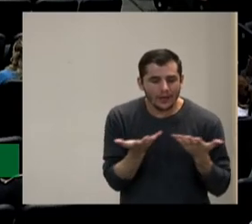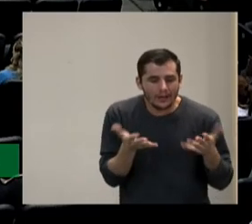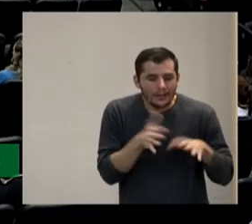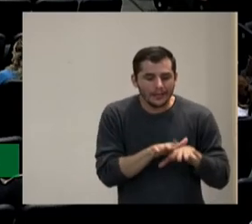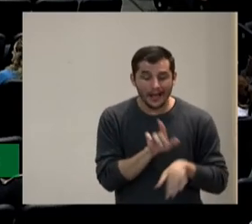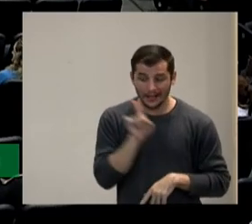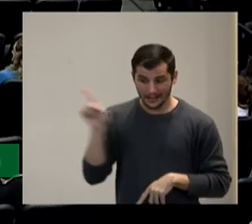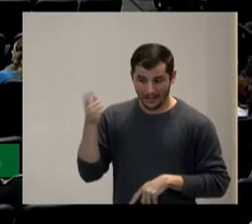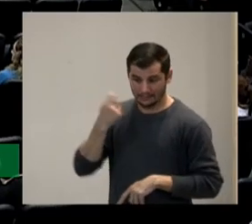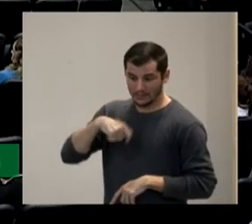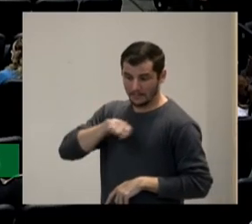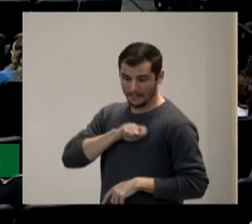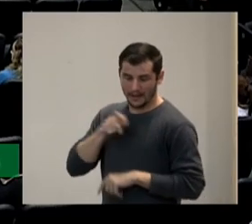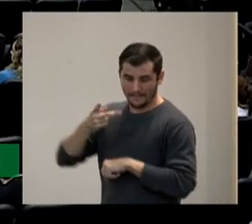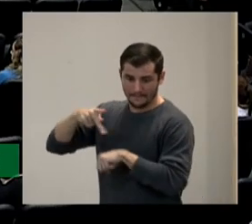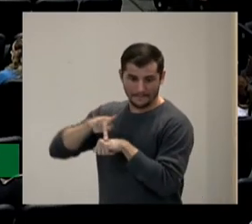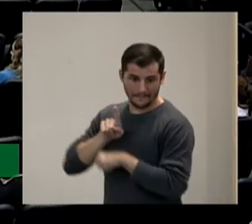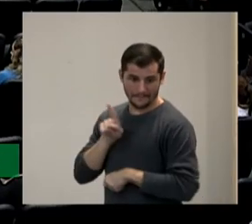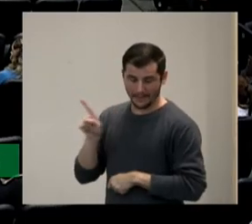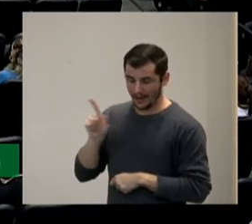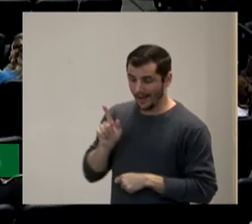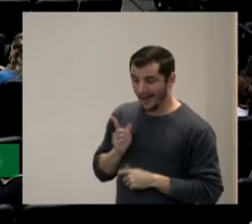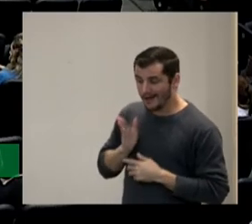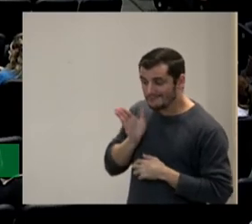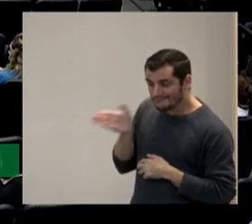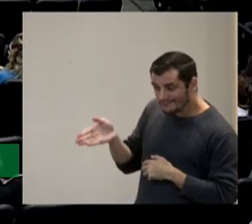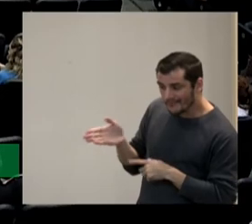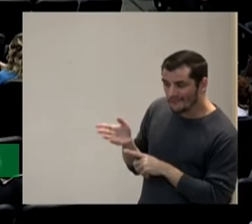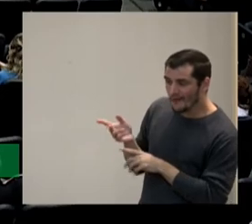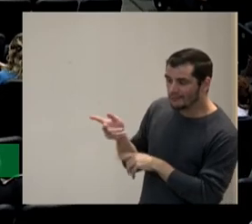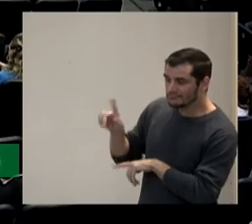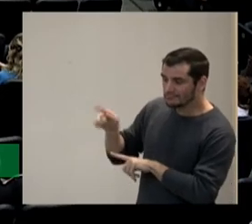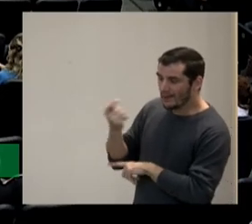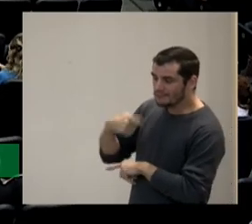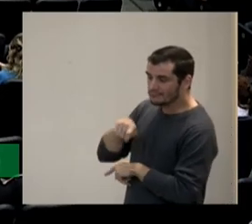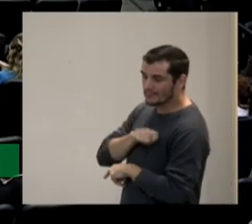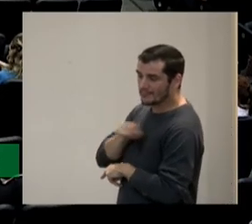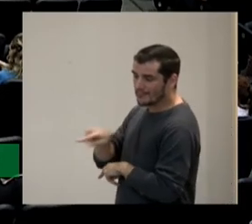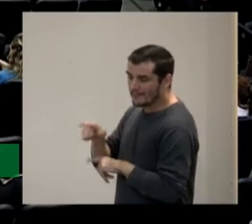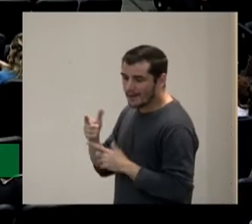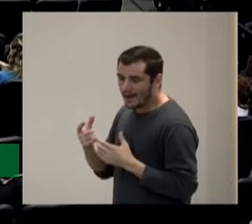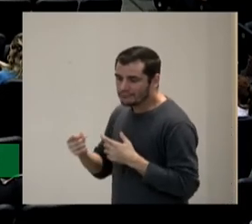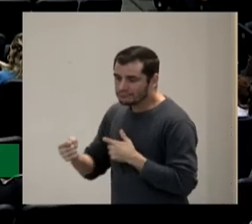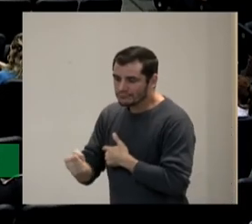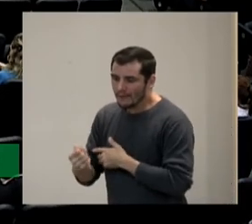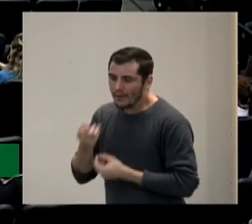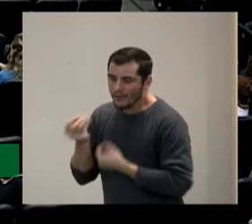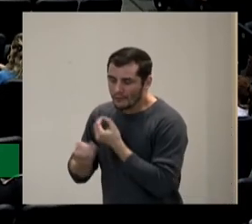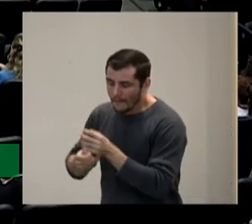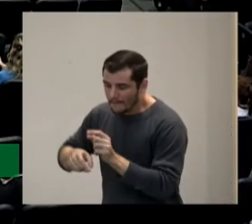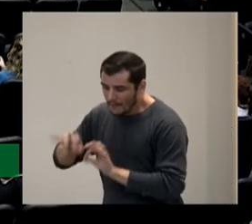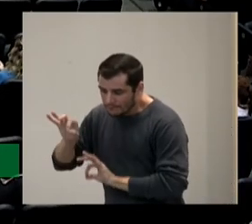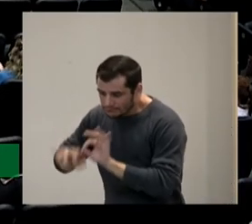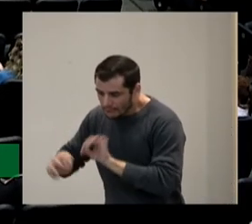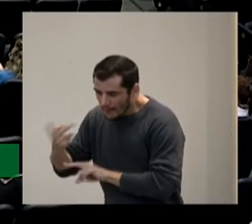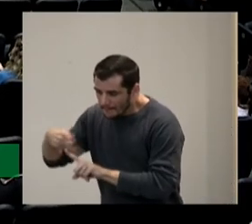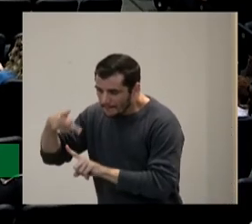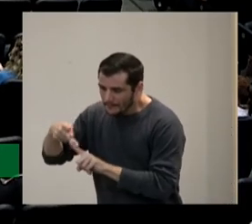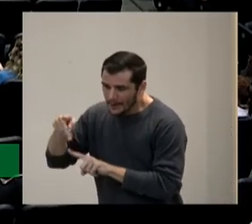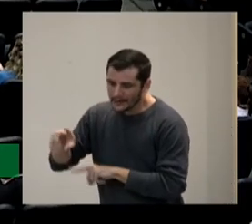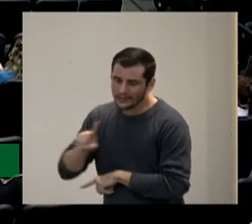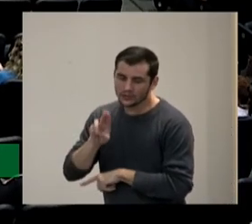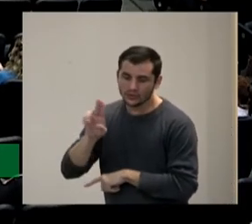e este ano fomos conhecer porque Espanha implantou este ano a necessidade de planejar com duas e nessa escola